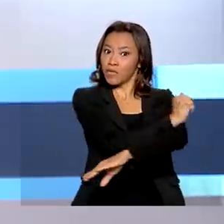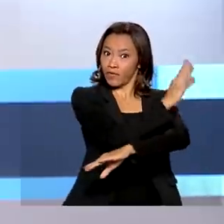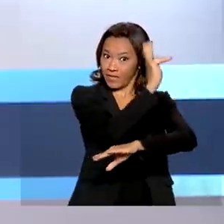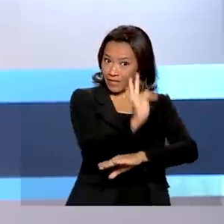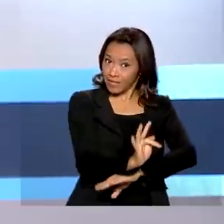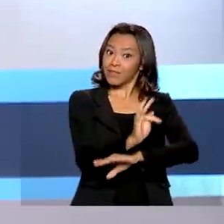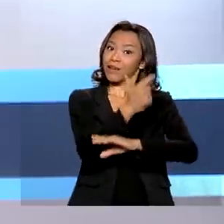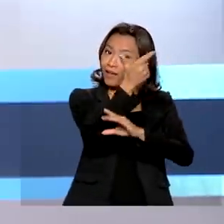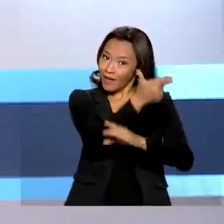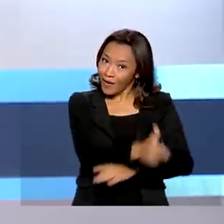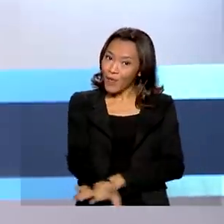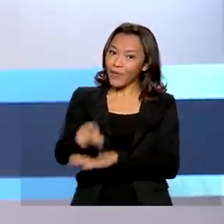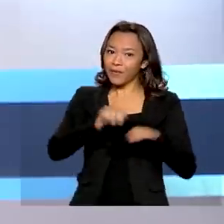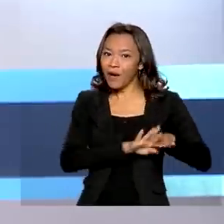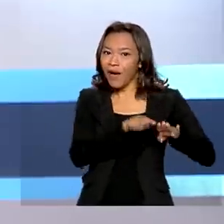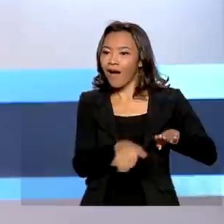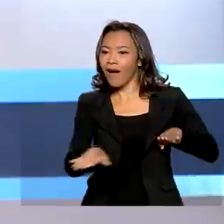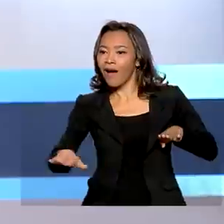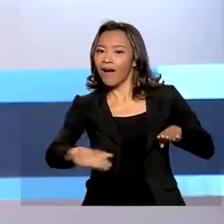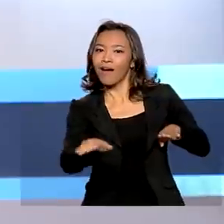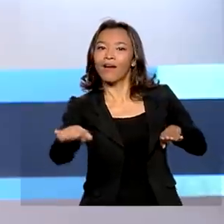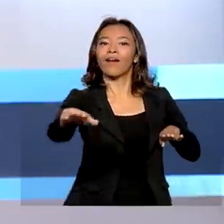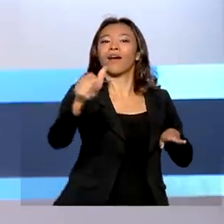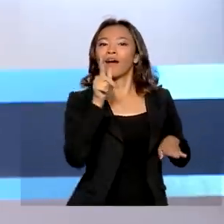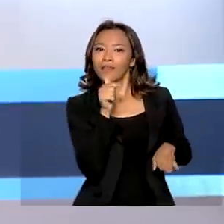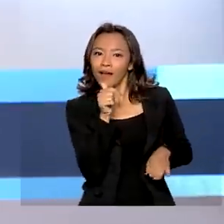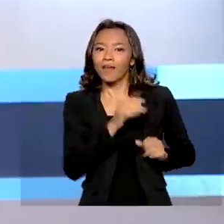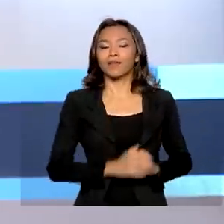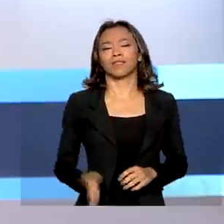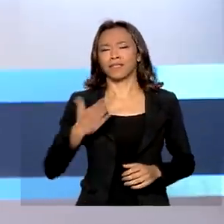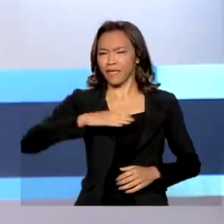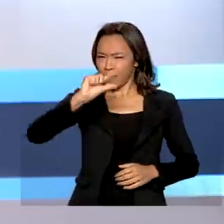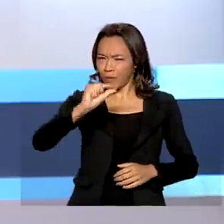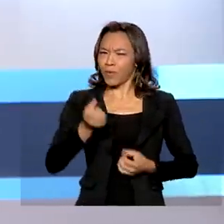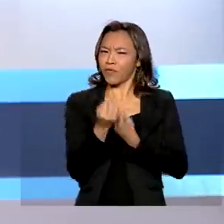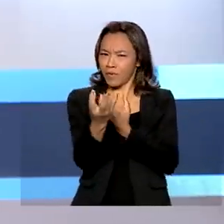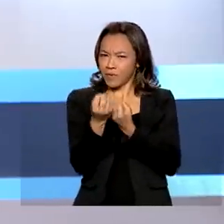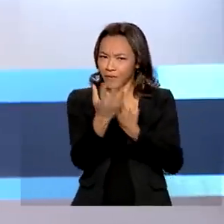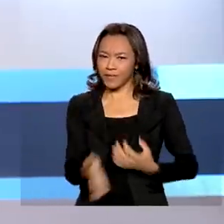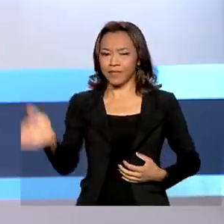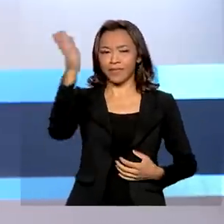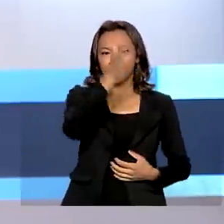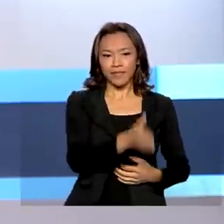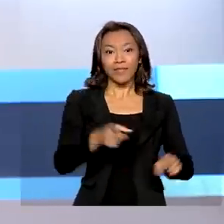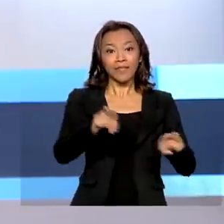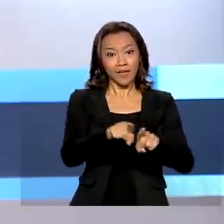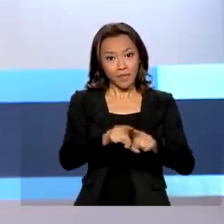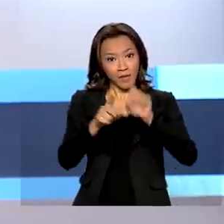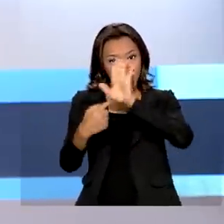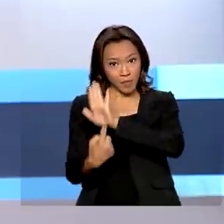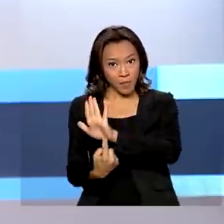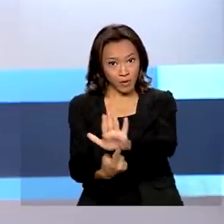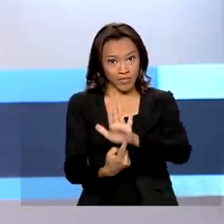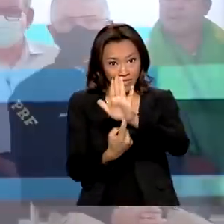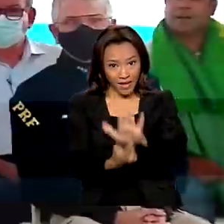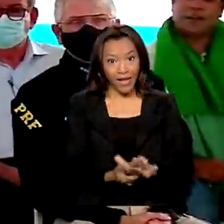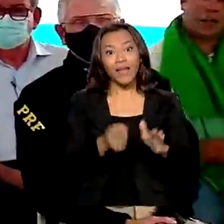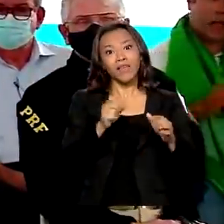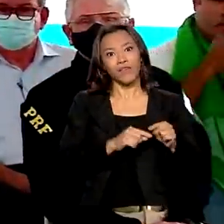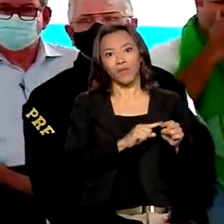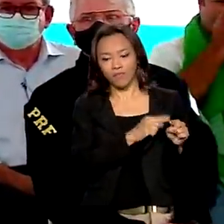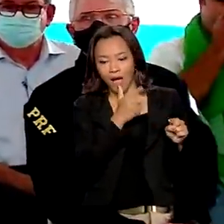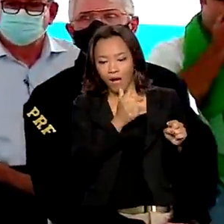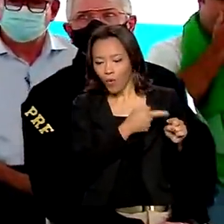mais uma etapa da Jornada das Águas. Daqui a pouco ao vivo as informações e vamos mostrar também que a jornada passou pelo